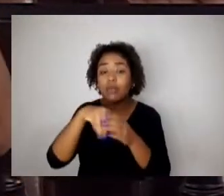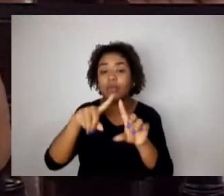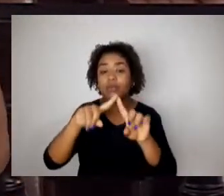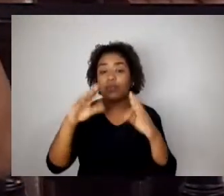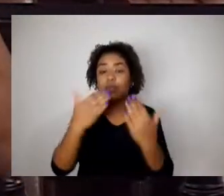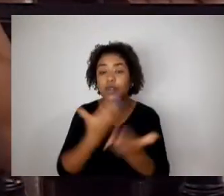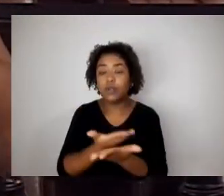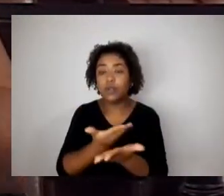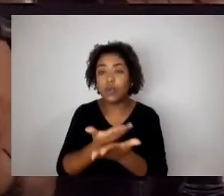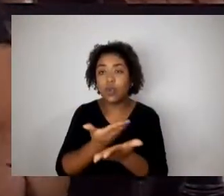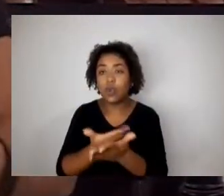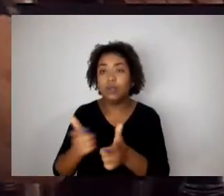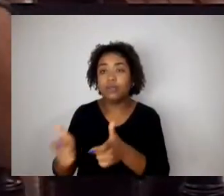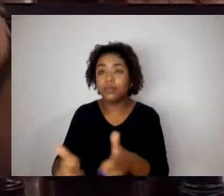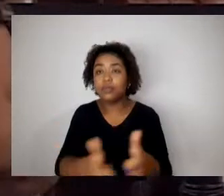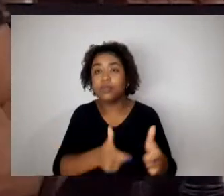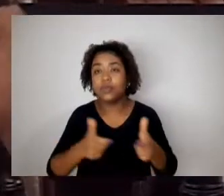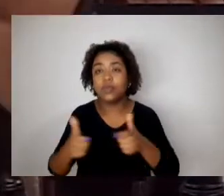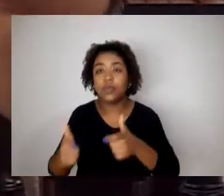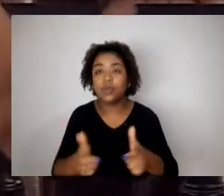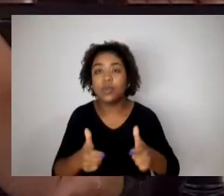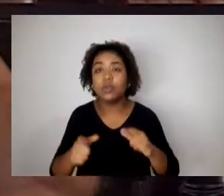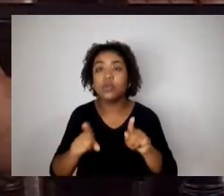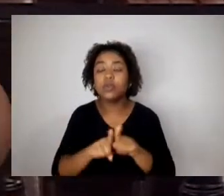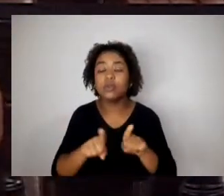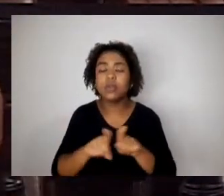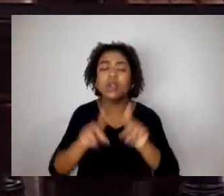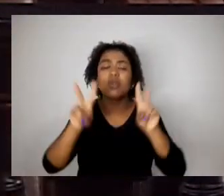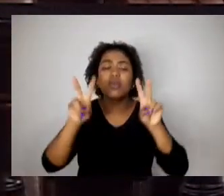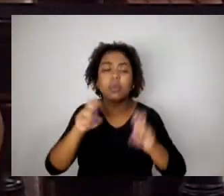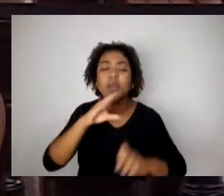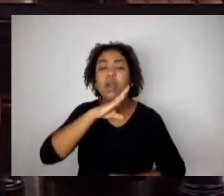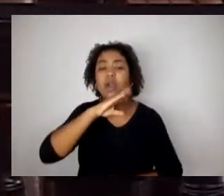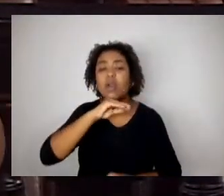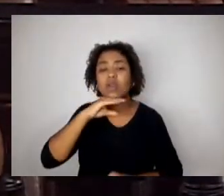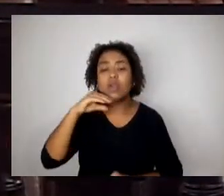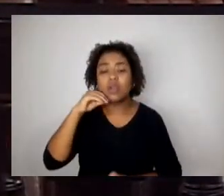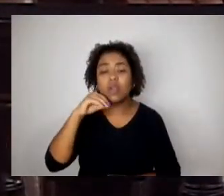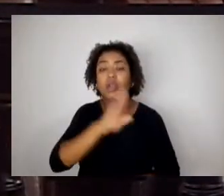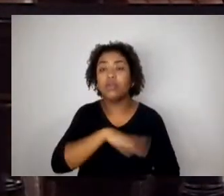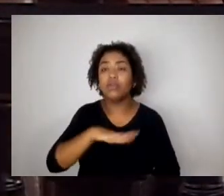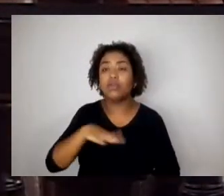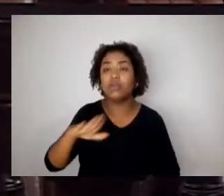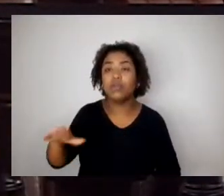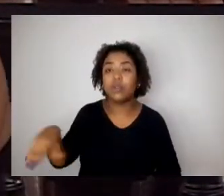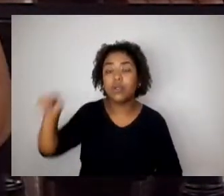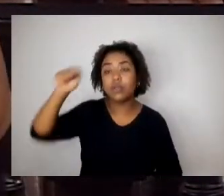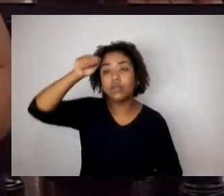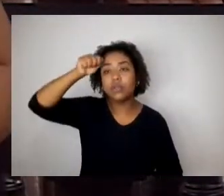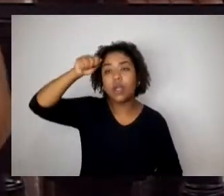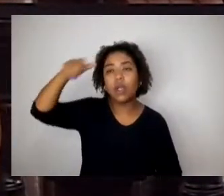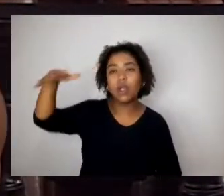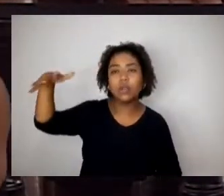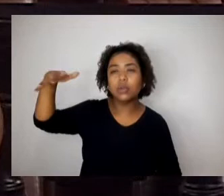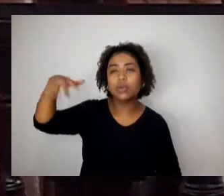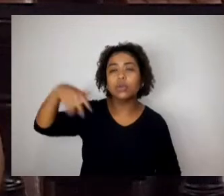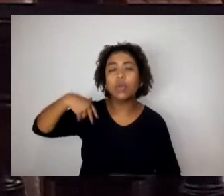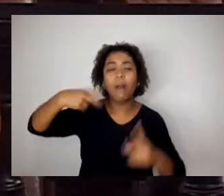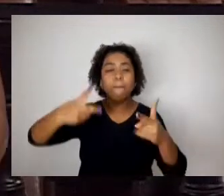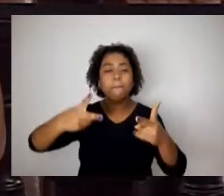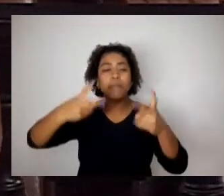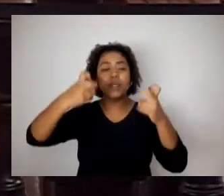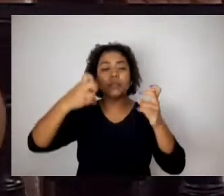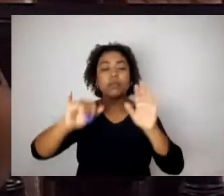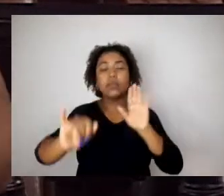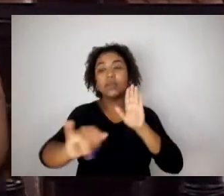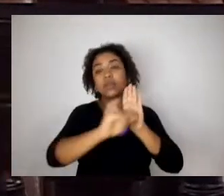a adolescentes, crianças, adultos, que se identificam, que têm uma identidade de gênero, ou que têm algum